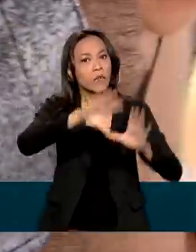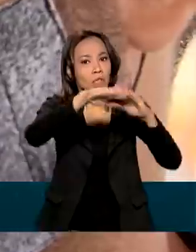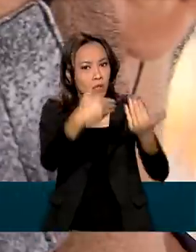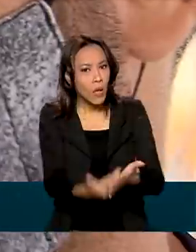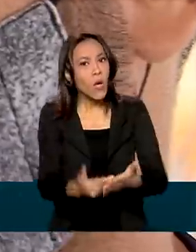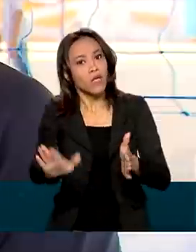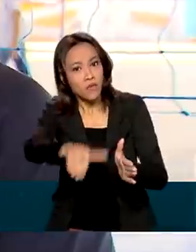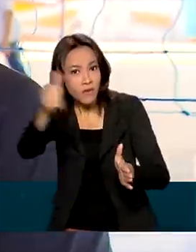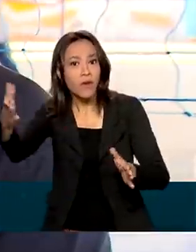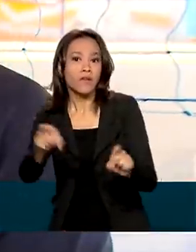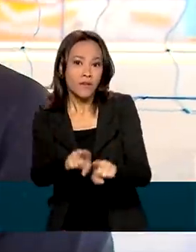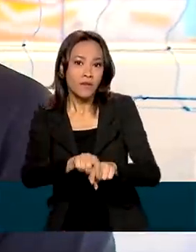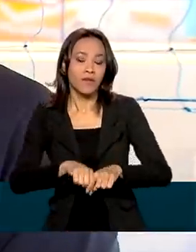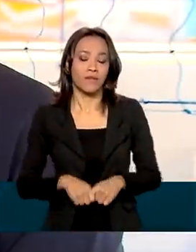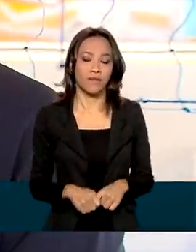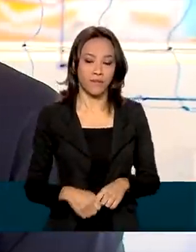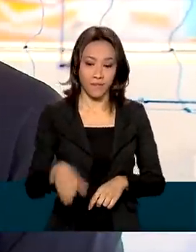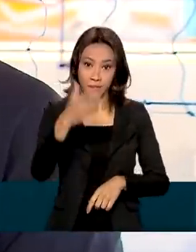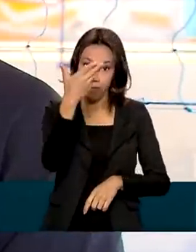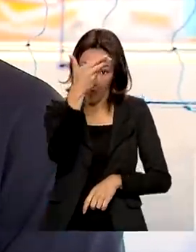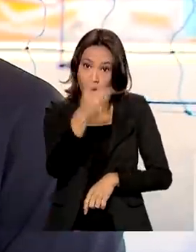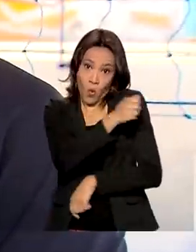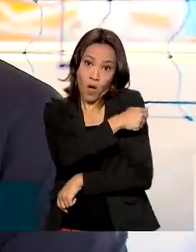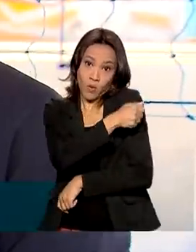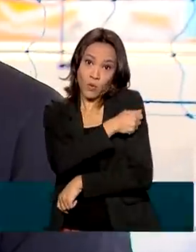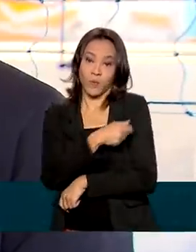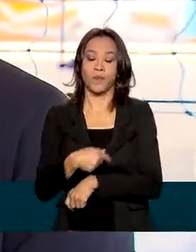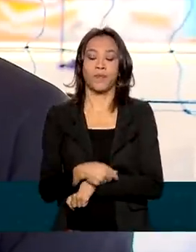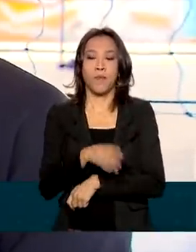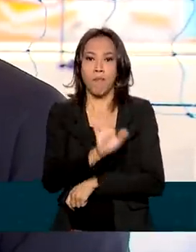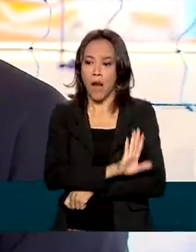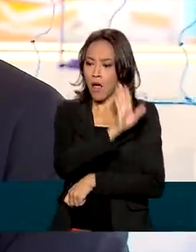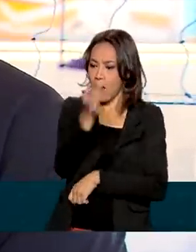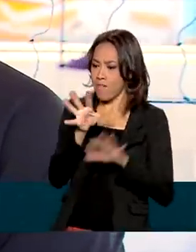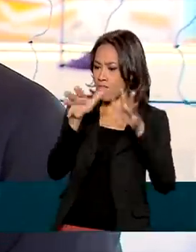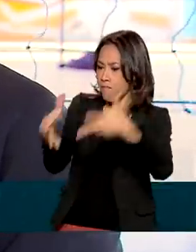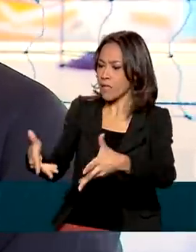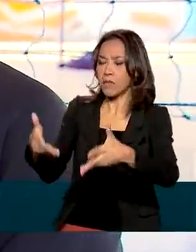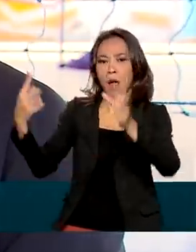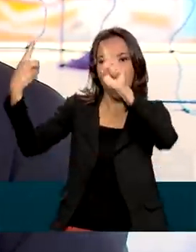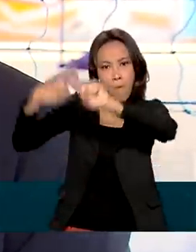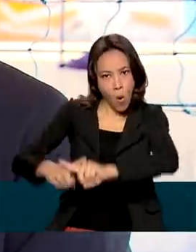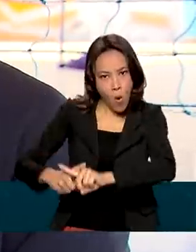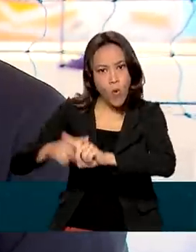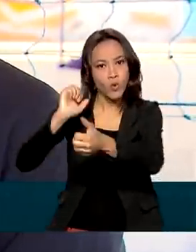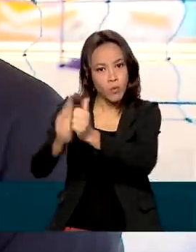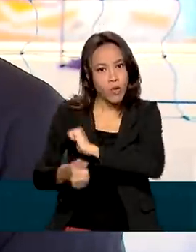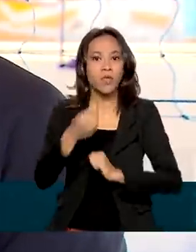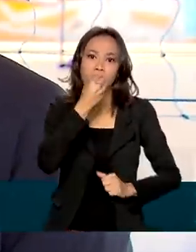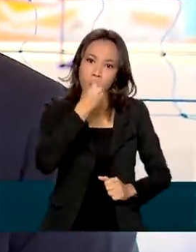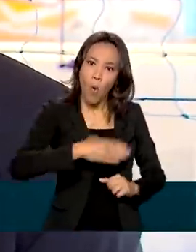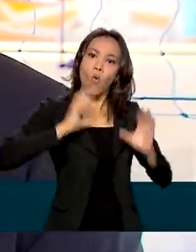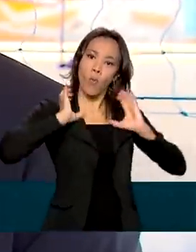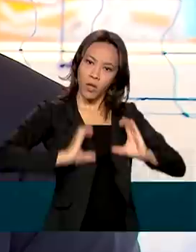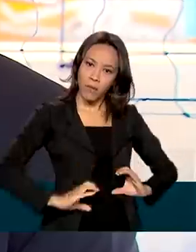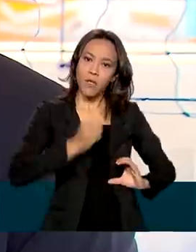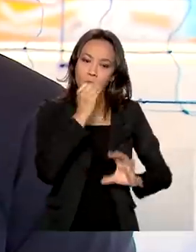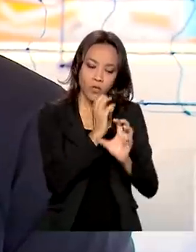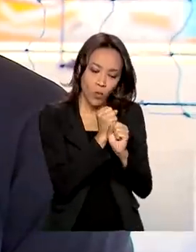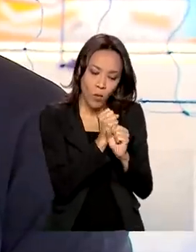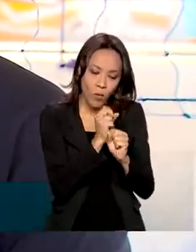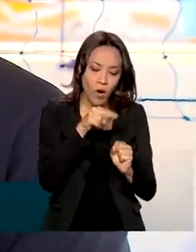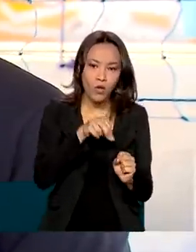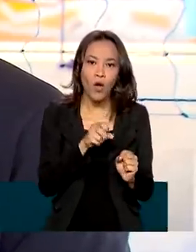dentro da sala de aula. O aluno, para ele poder participar dos eventos esportivos, ele tem que ter bom comportamento e boas notas.